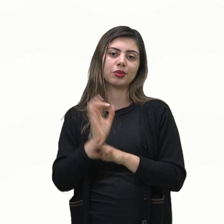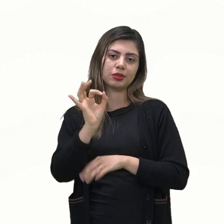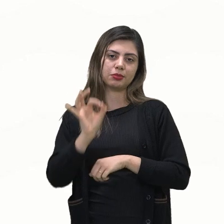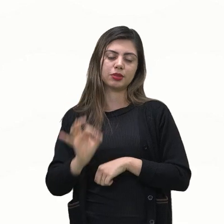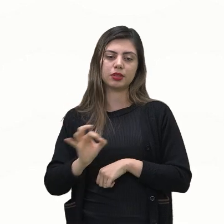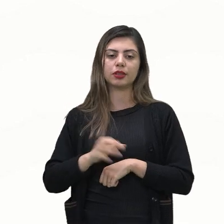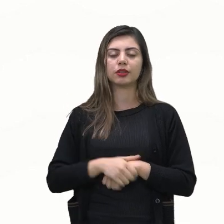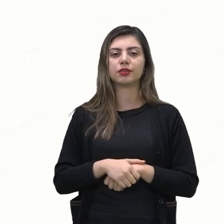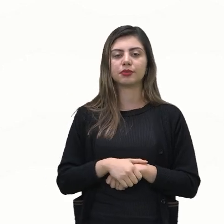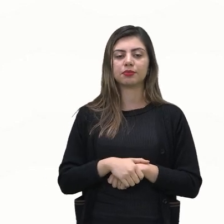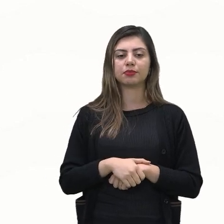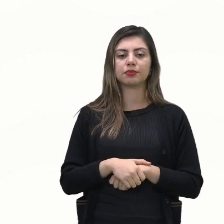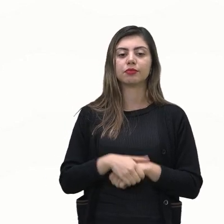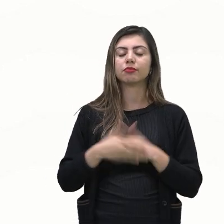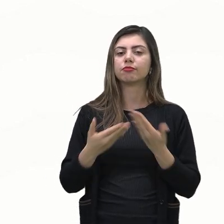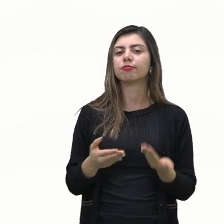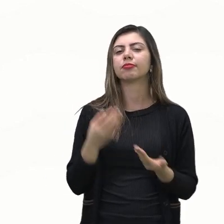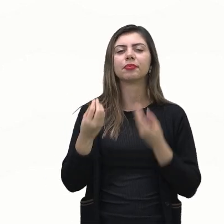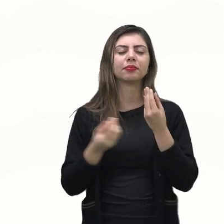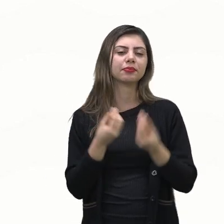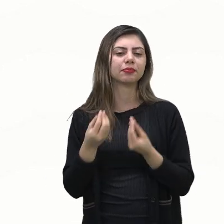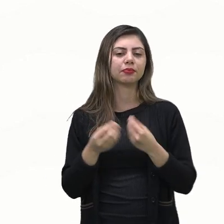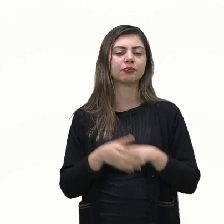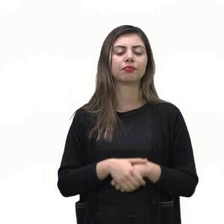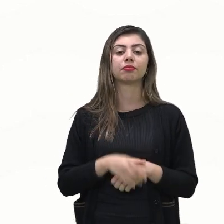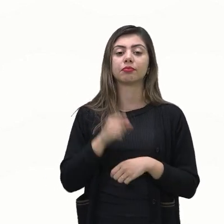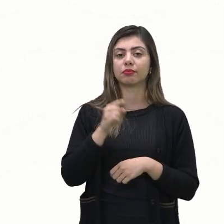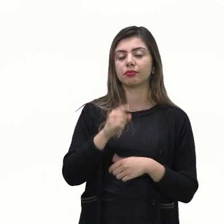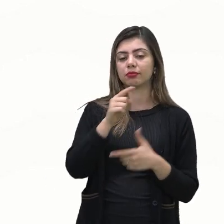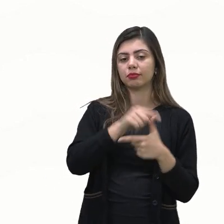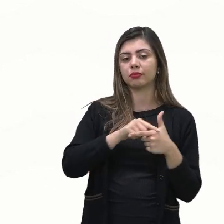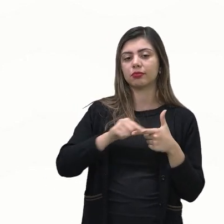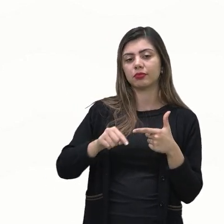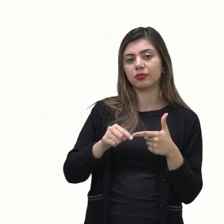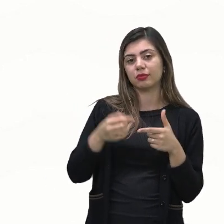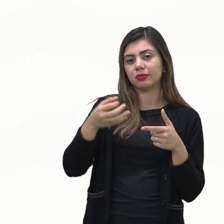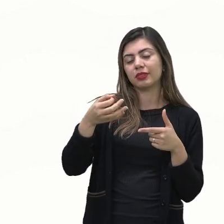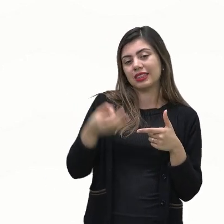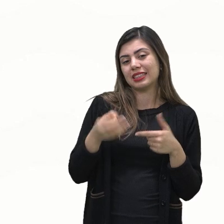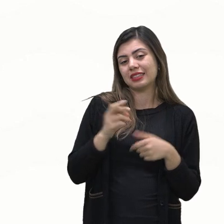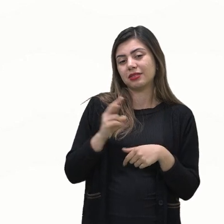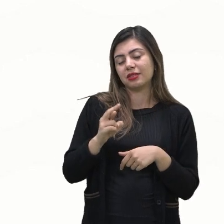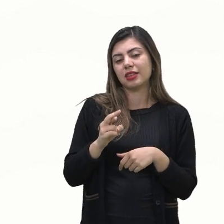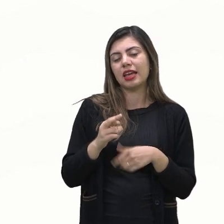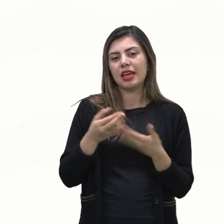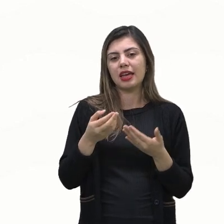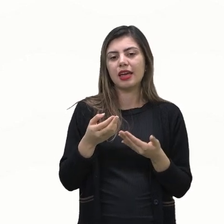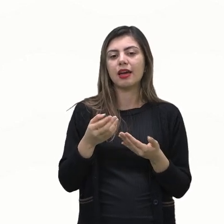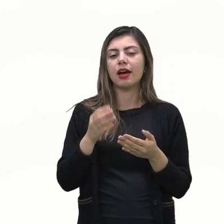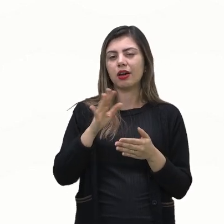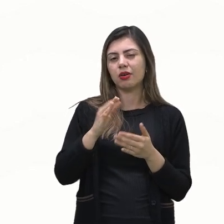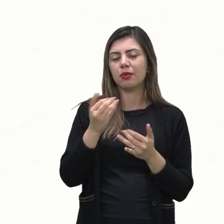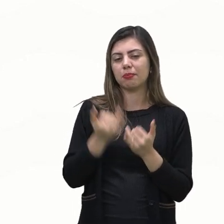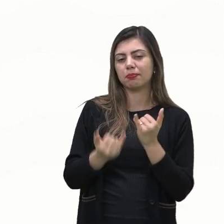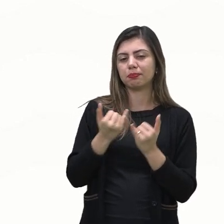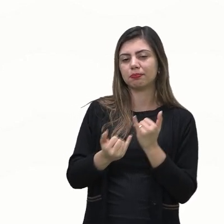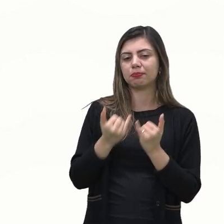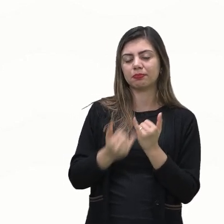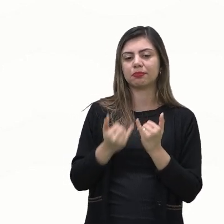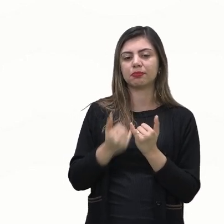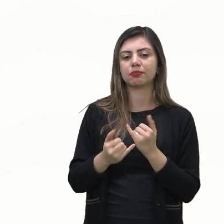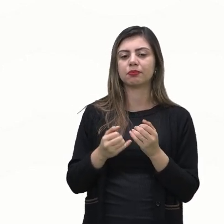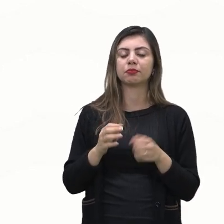porcentagem tá bom então essa divisão não é exata então a gente vai colocar aqui aproximado a